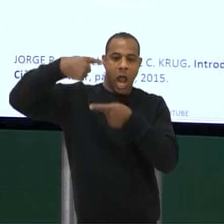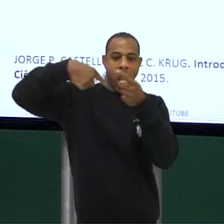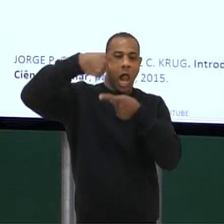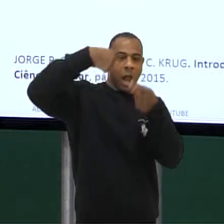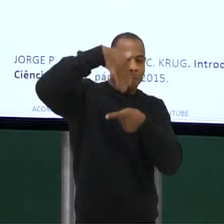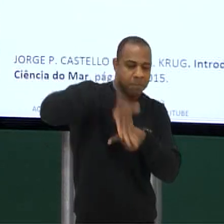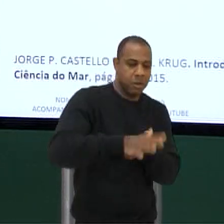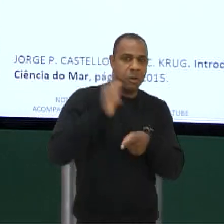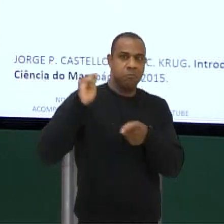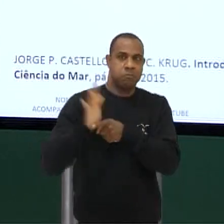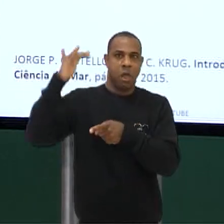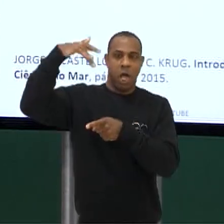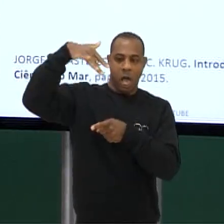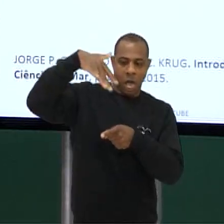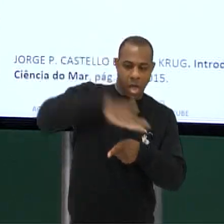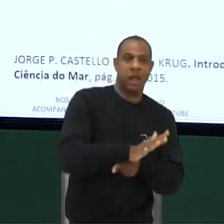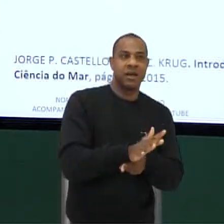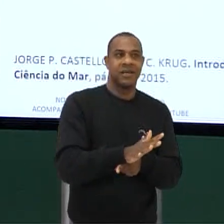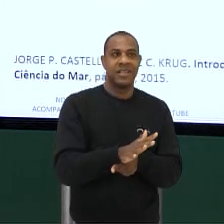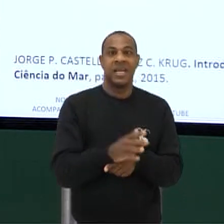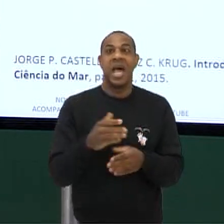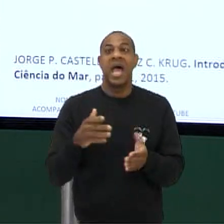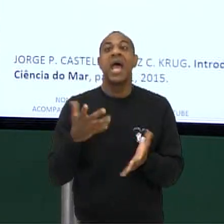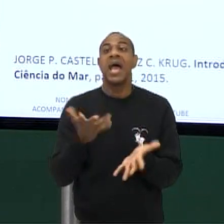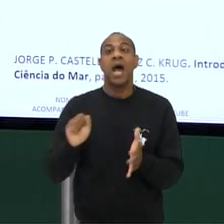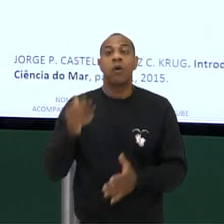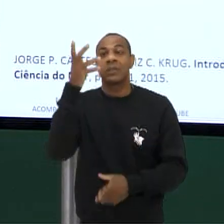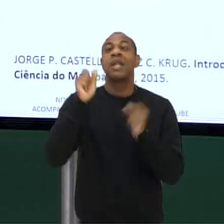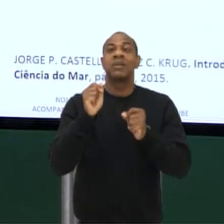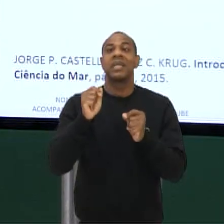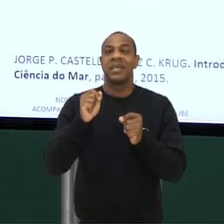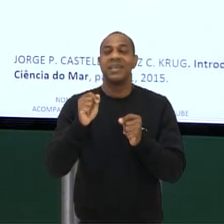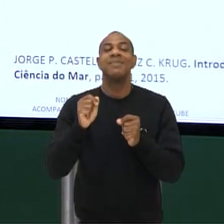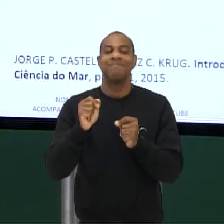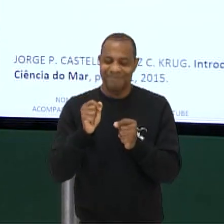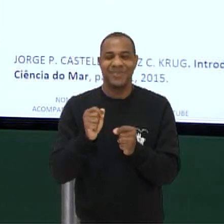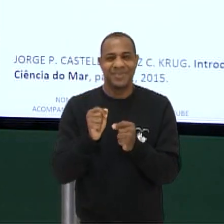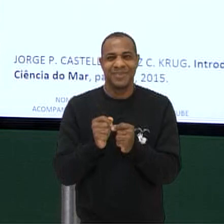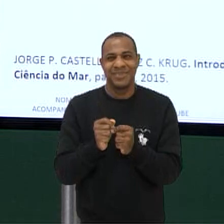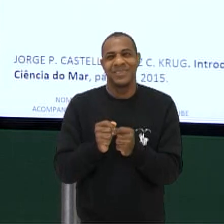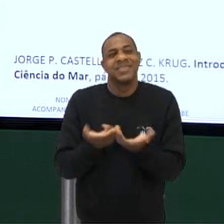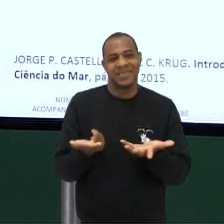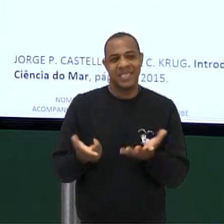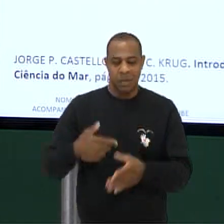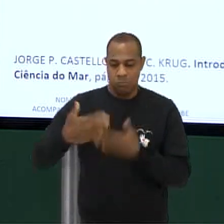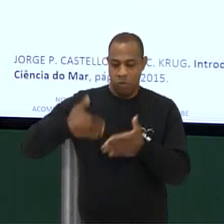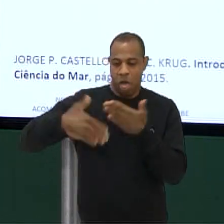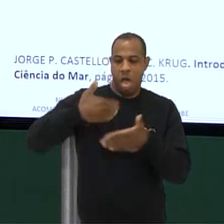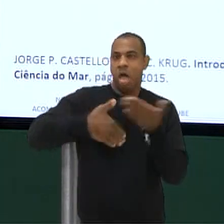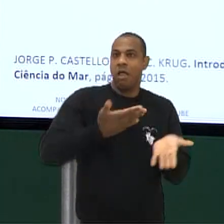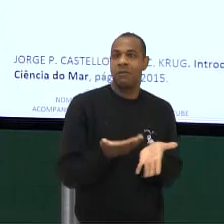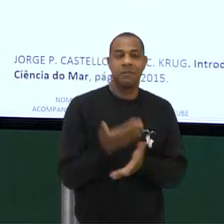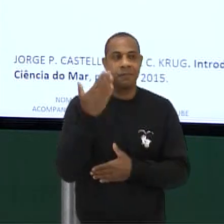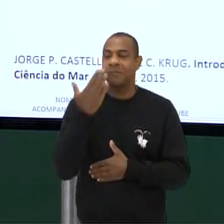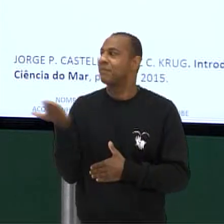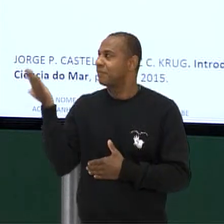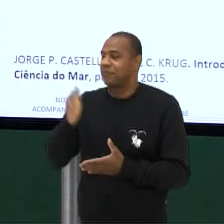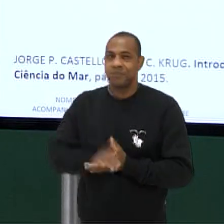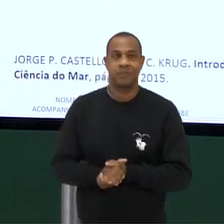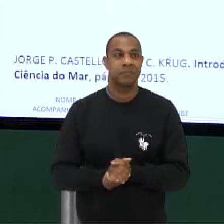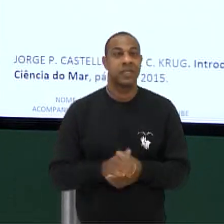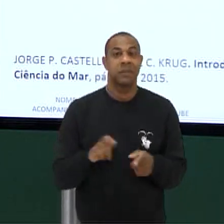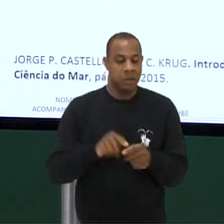seja, a energia cinética Ao longo disso aqui, a energia se conserva Como a gente sabe E essa energia cinética Ela vai se transformando, na verdade Em energia